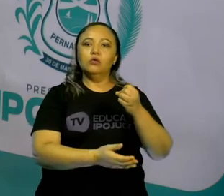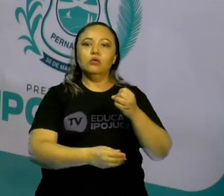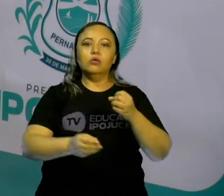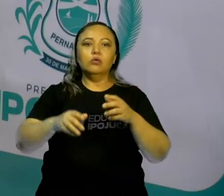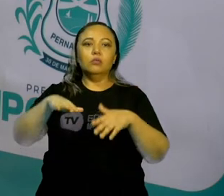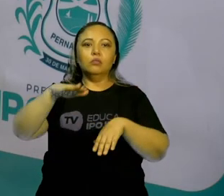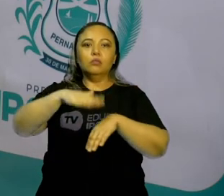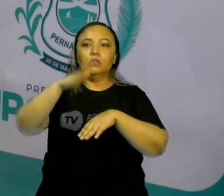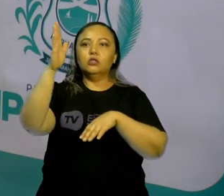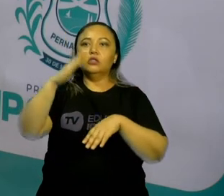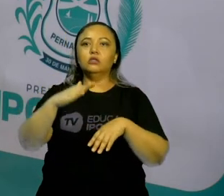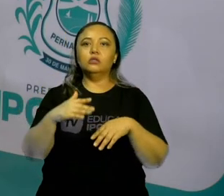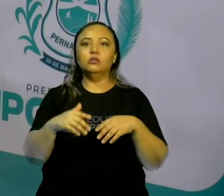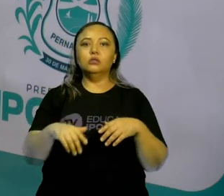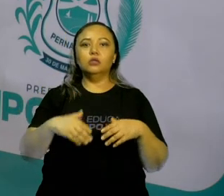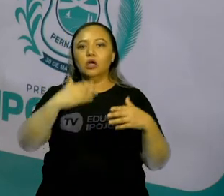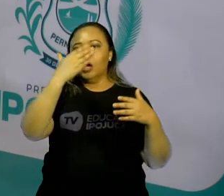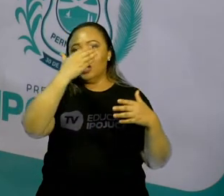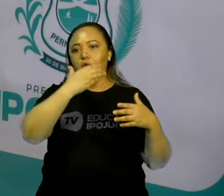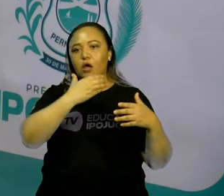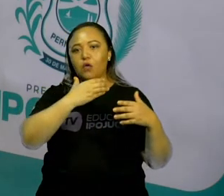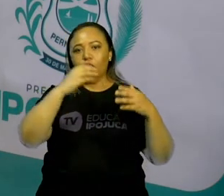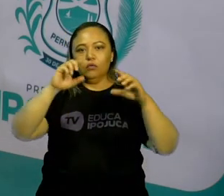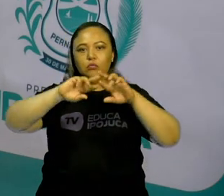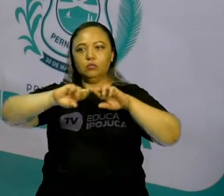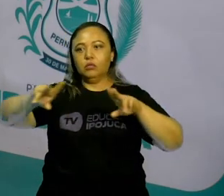comparação. E aí? Manga.